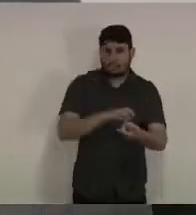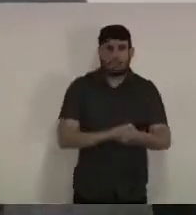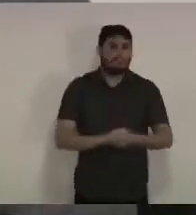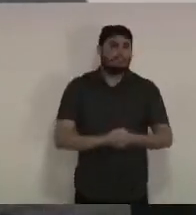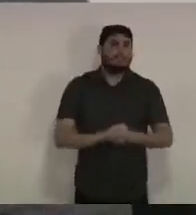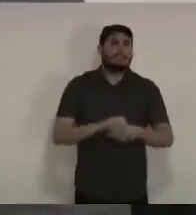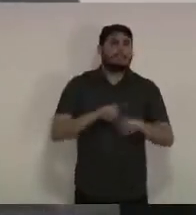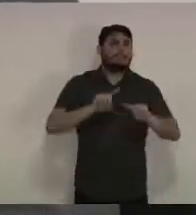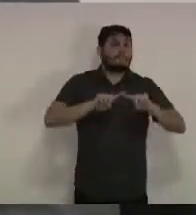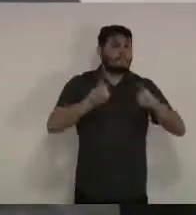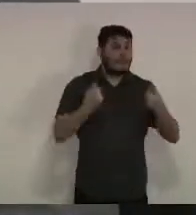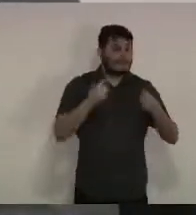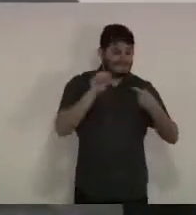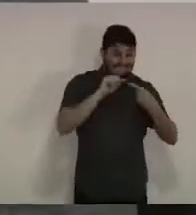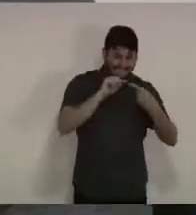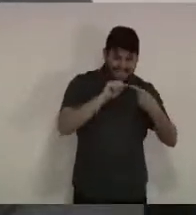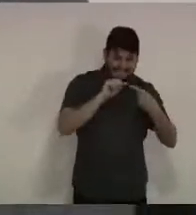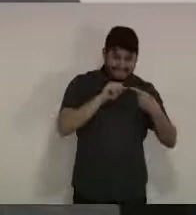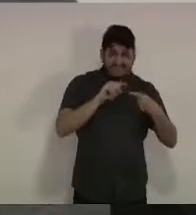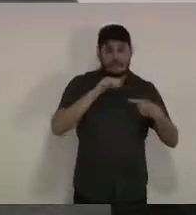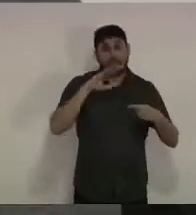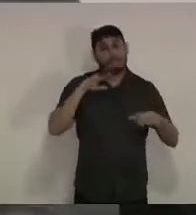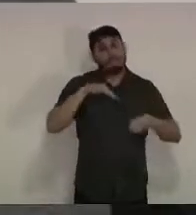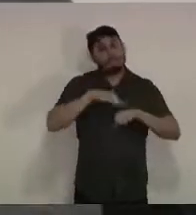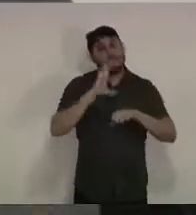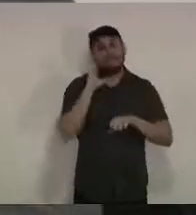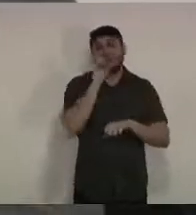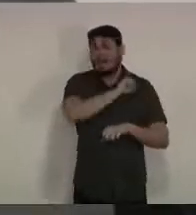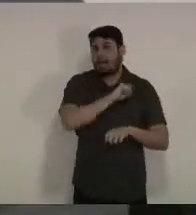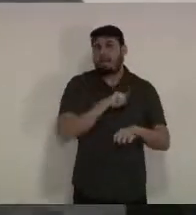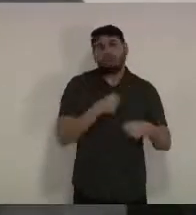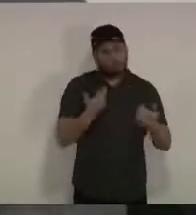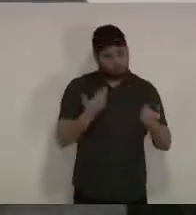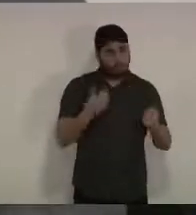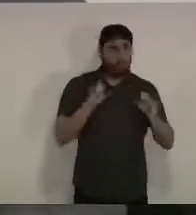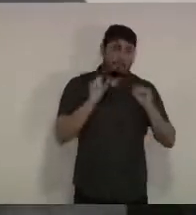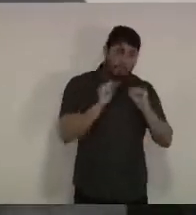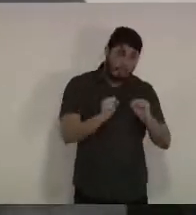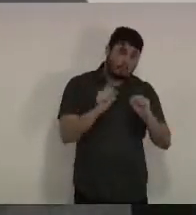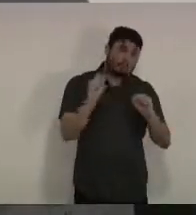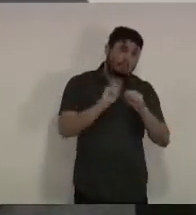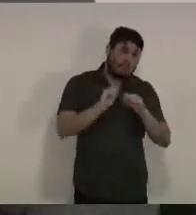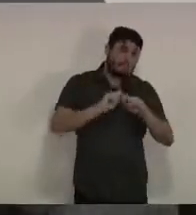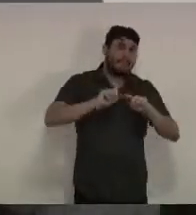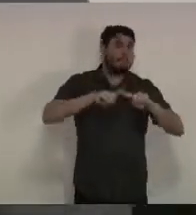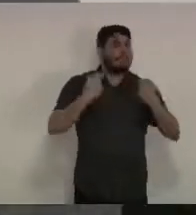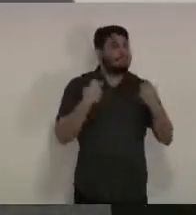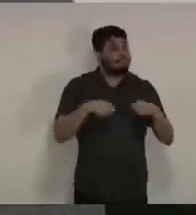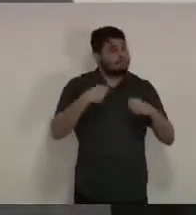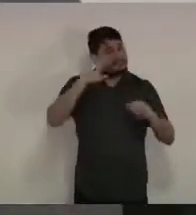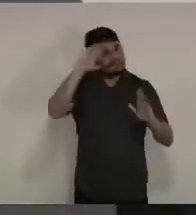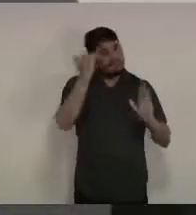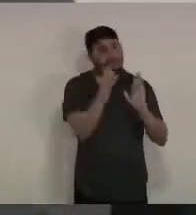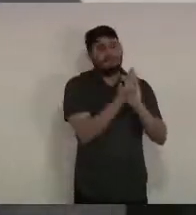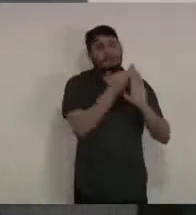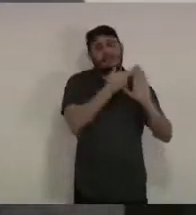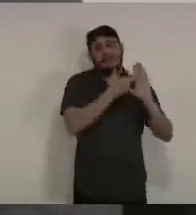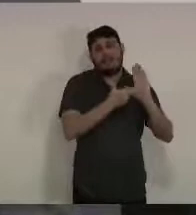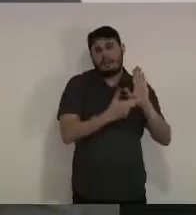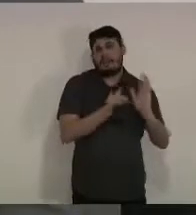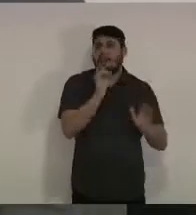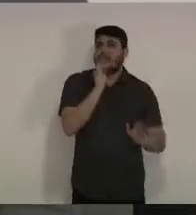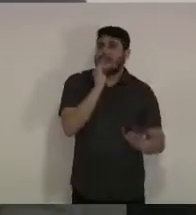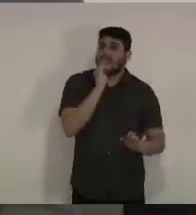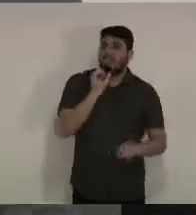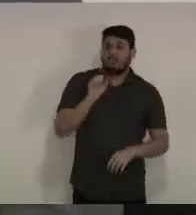várias limitações em relação ao tempo adequado para ser realizado e sobretudo dos dias de sintomas que os